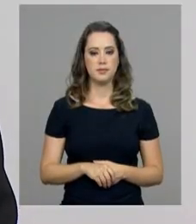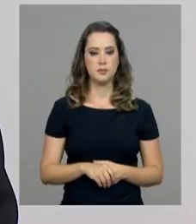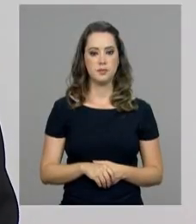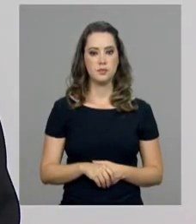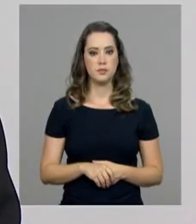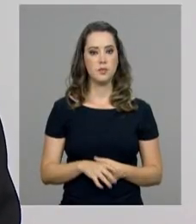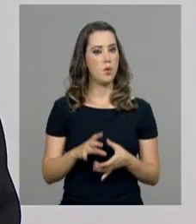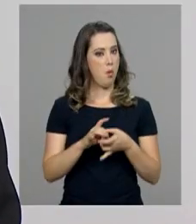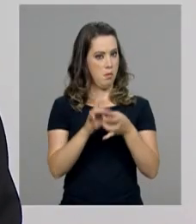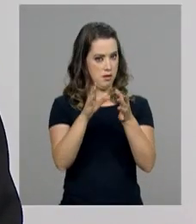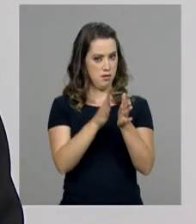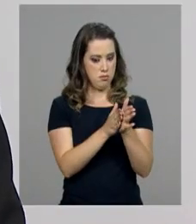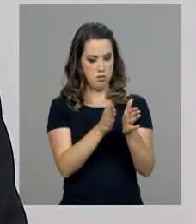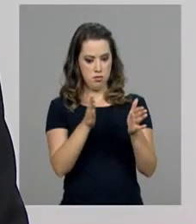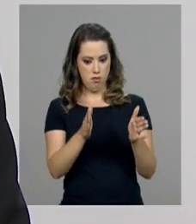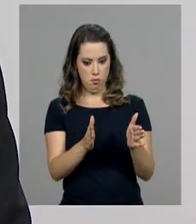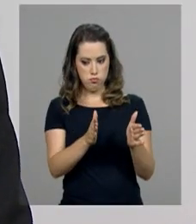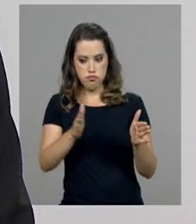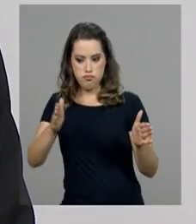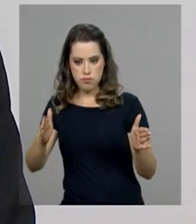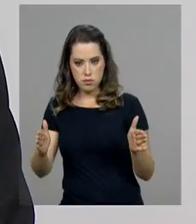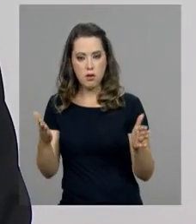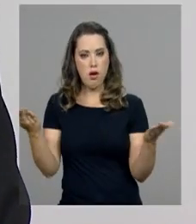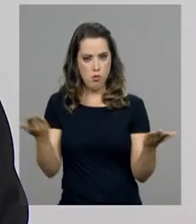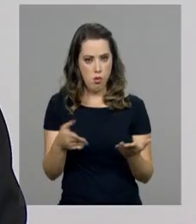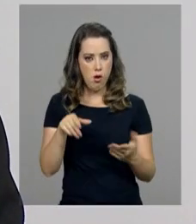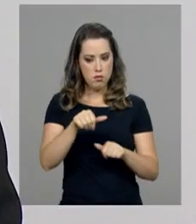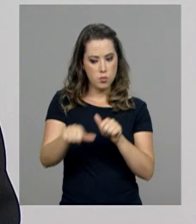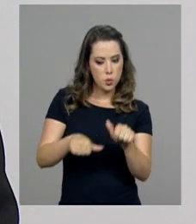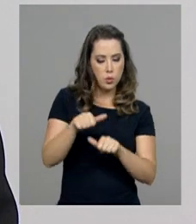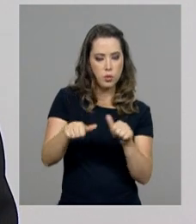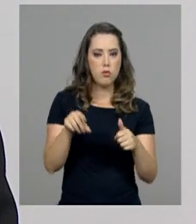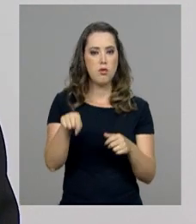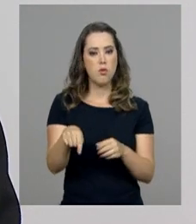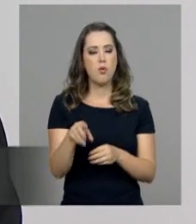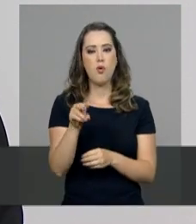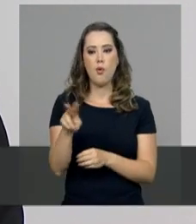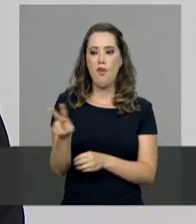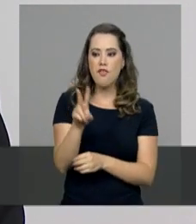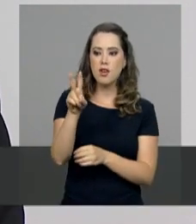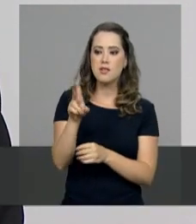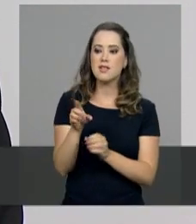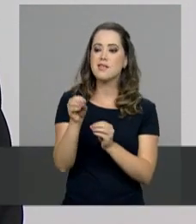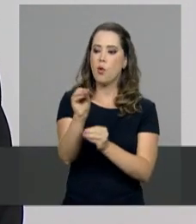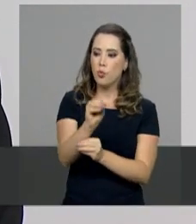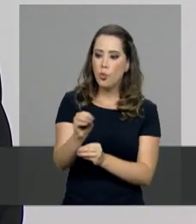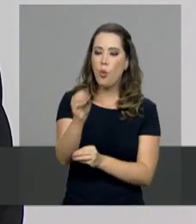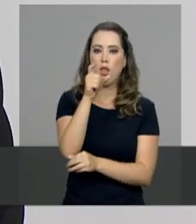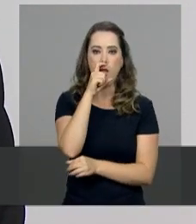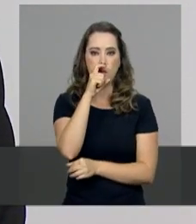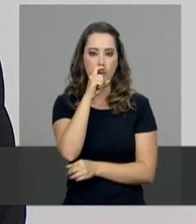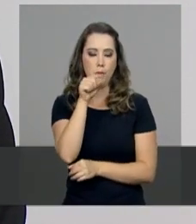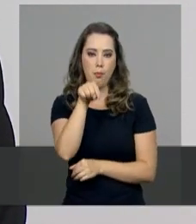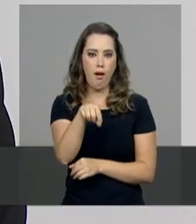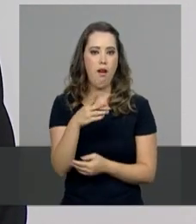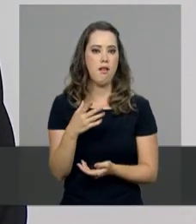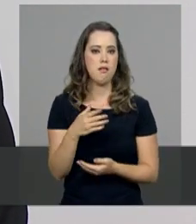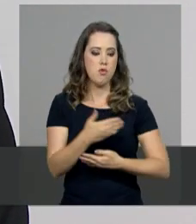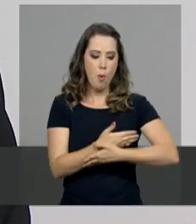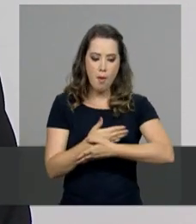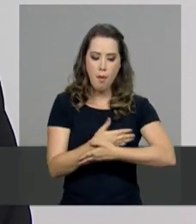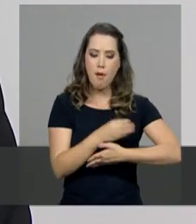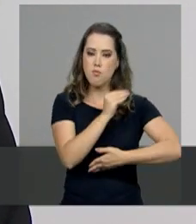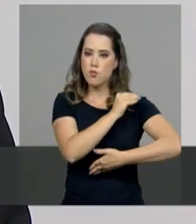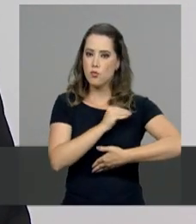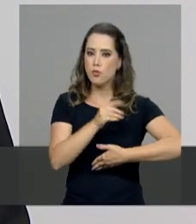licença mais longa, como a que adotamos agora, é um gesto de valorização da paternidade. Paternidade que a sociedade